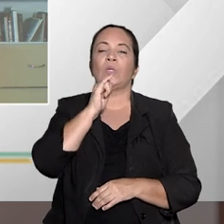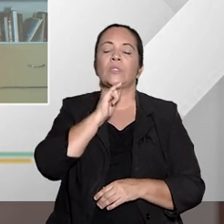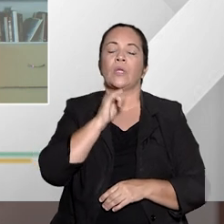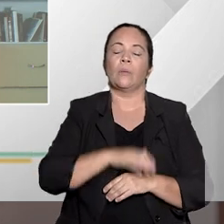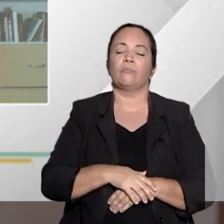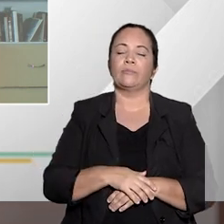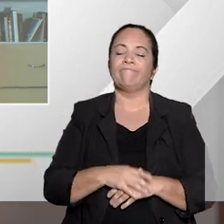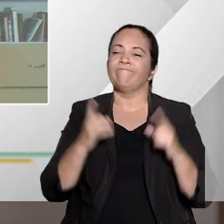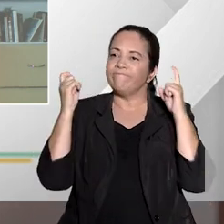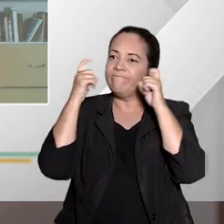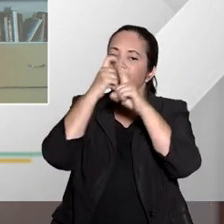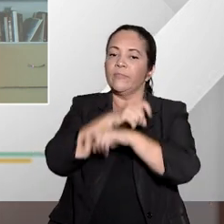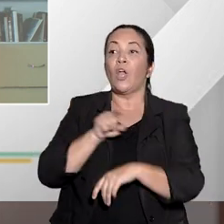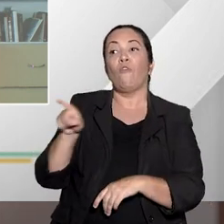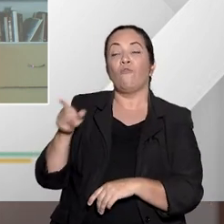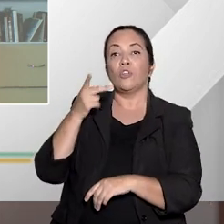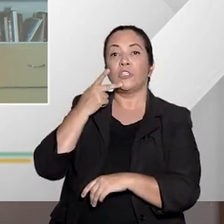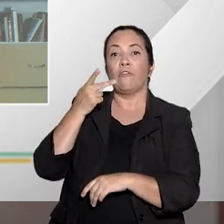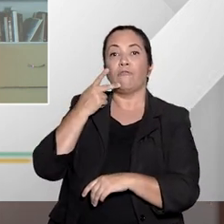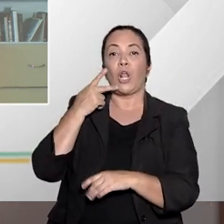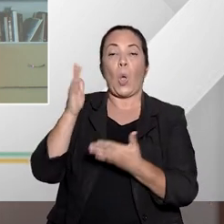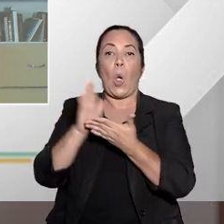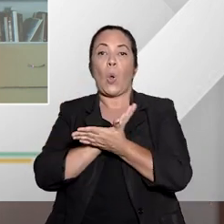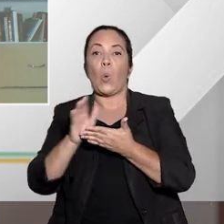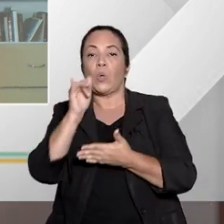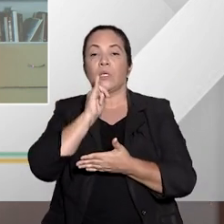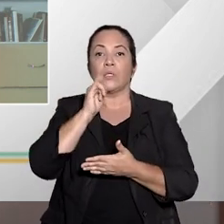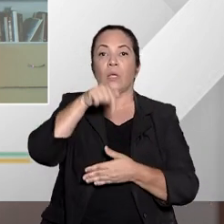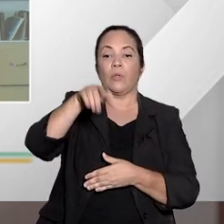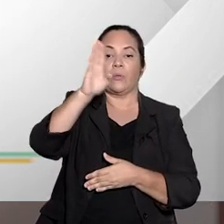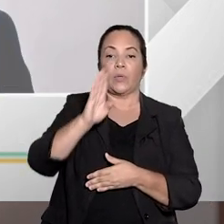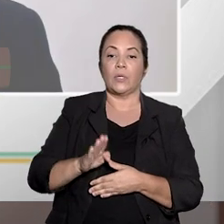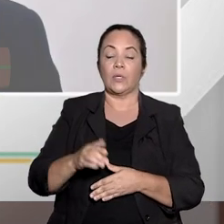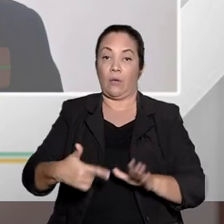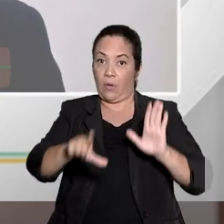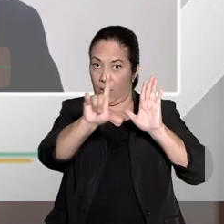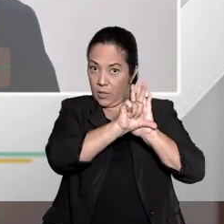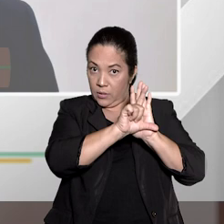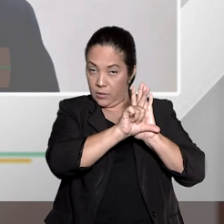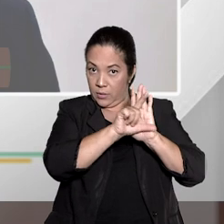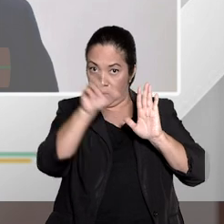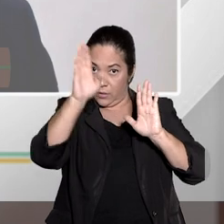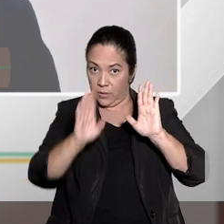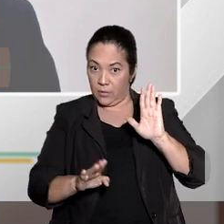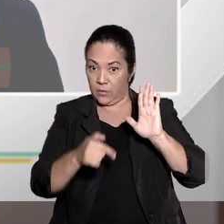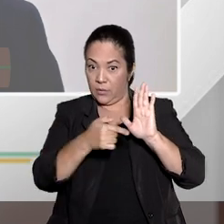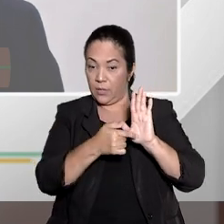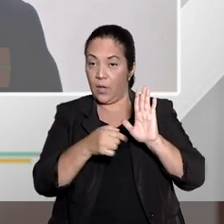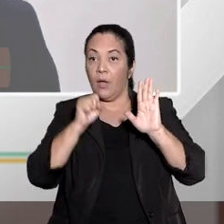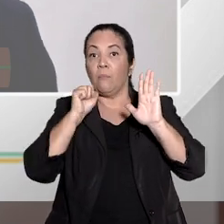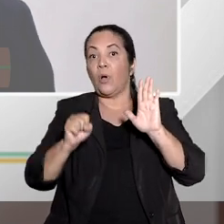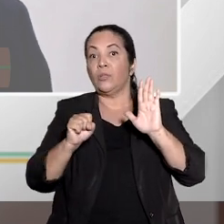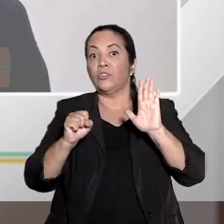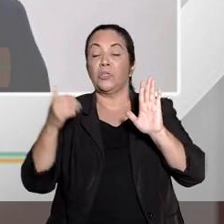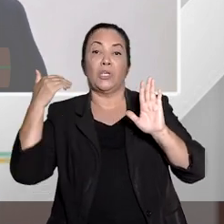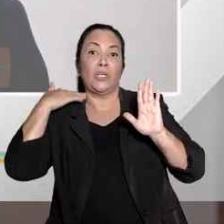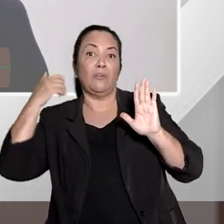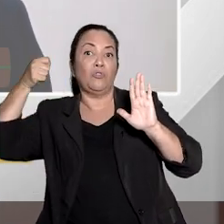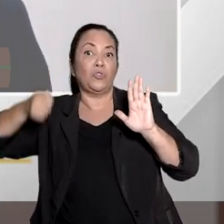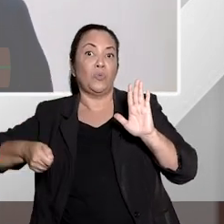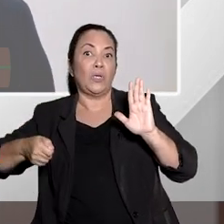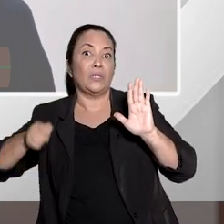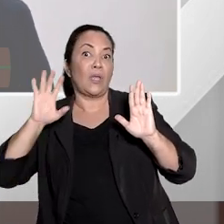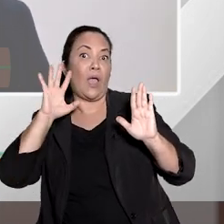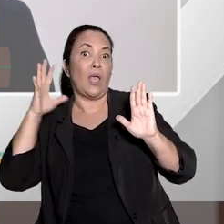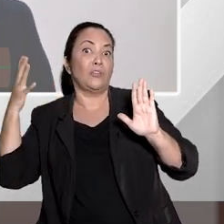embaraçosas, né? Porque você falou das situações nas quais a legislação permite e nas outras o juiz deve valorar.